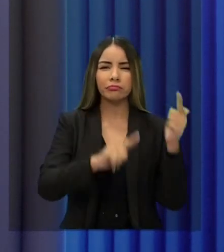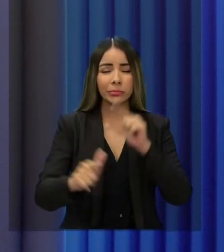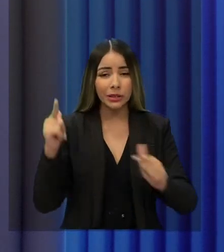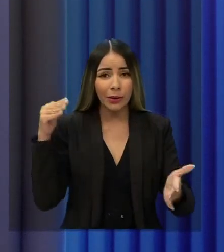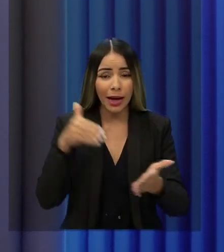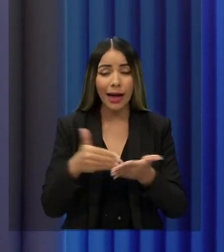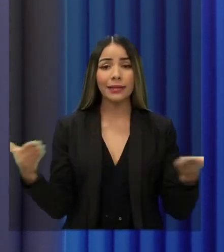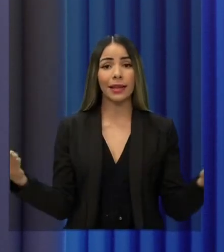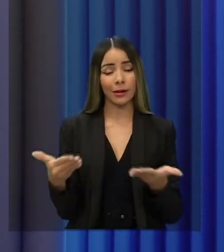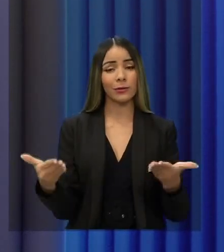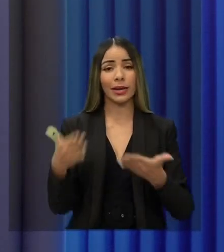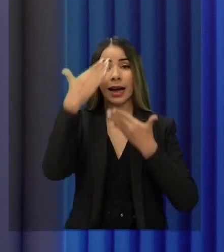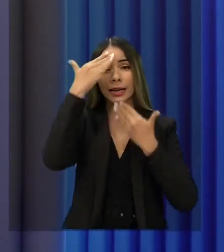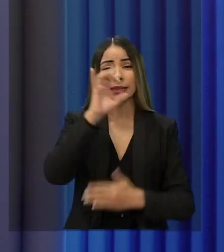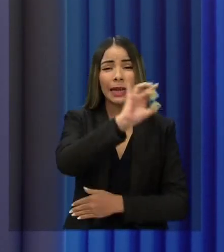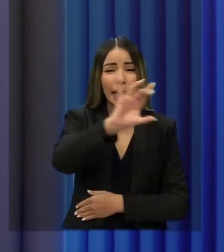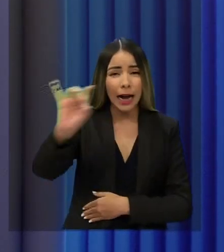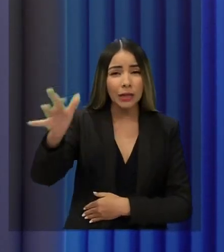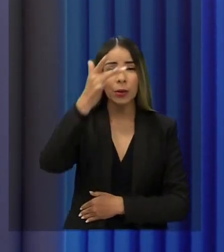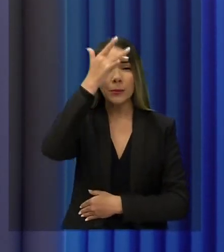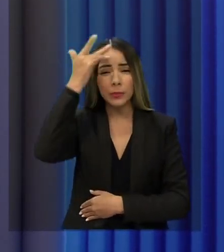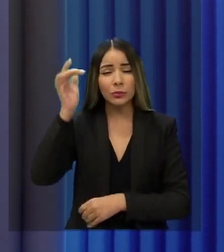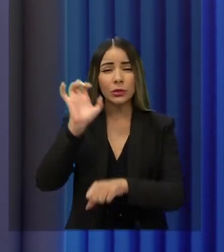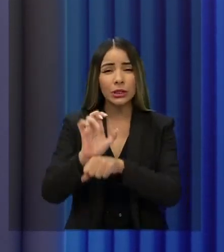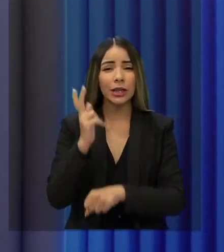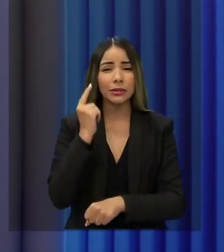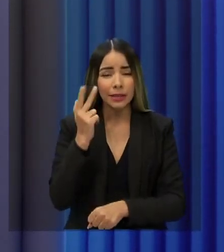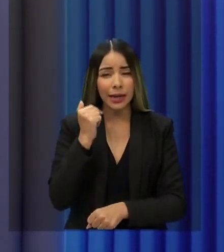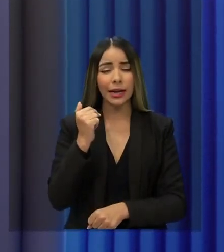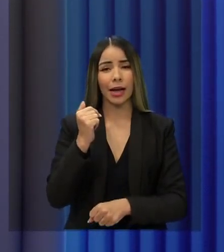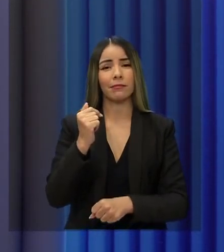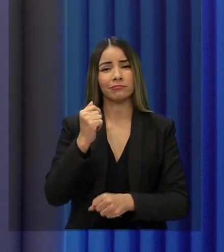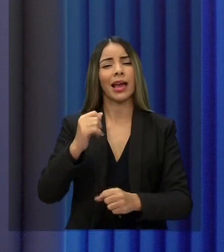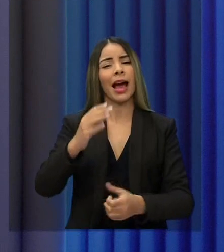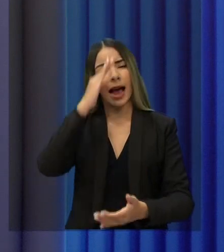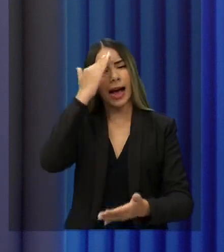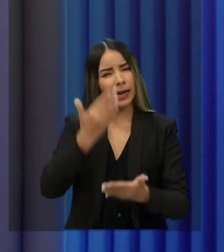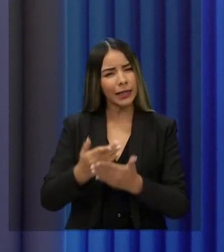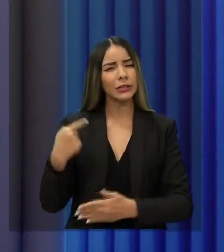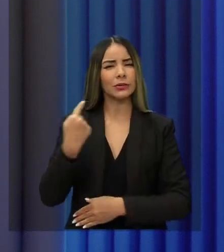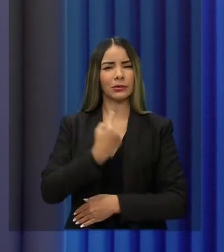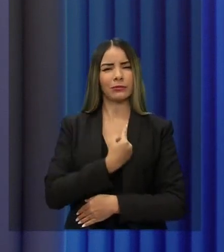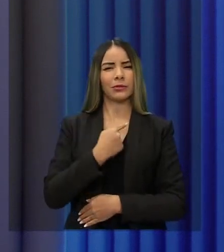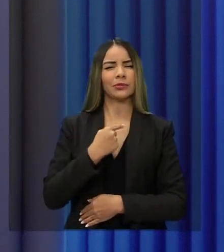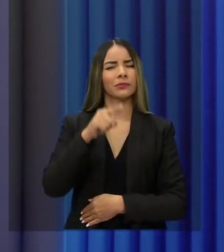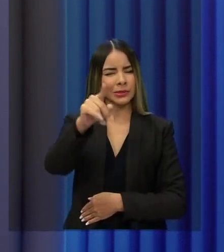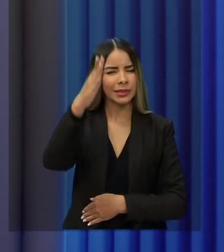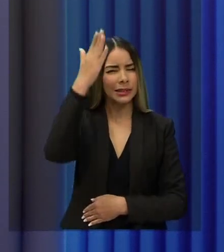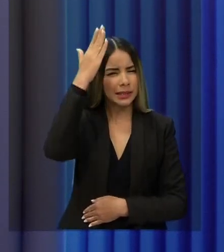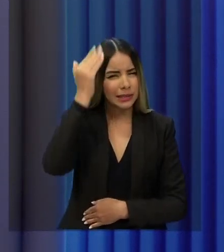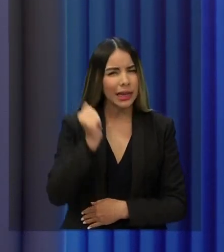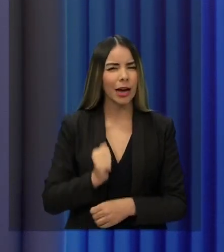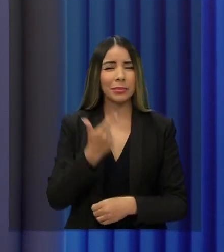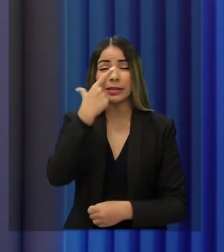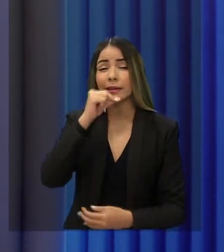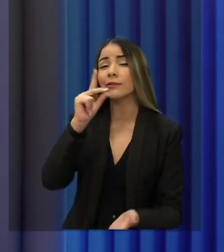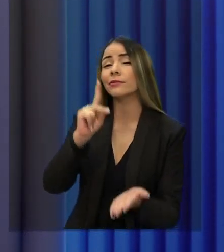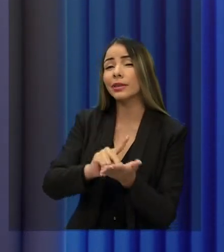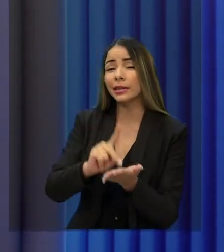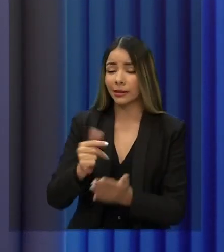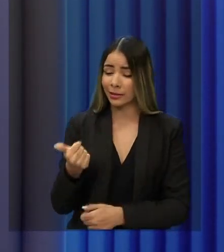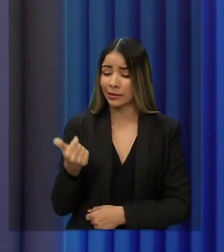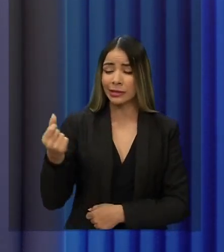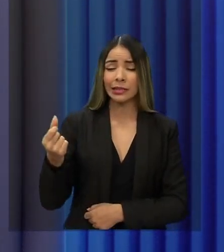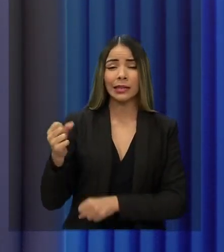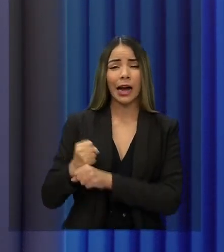milhares de cearenses que têm apostado na nossa candidatura. Você sabe muito bem quem está com a verdade, quem está há 16 anos no poder e que